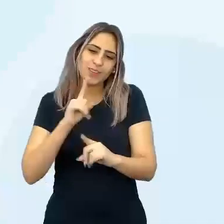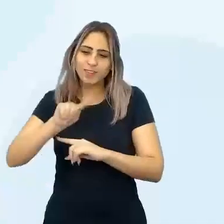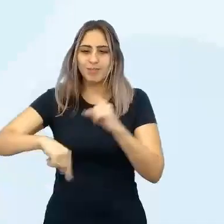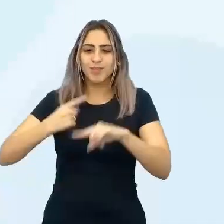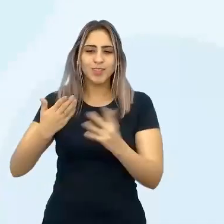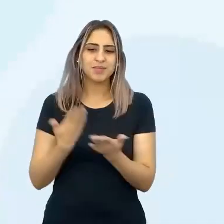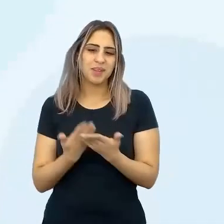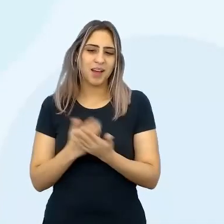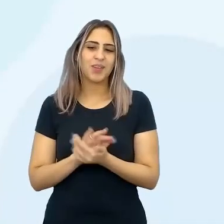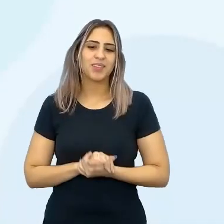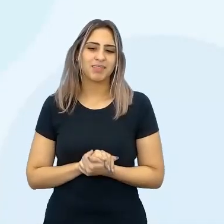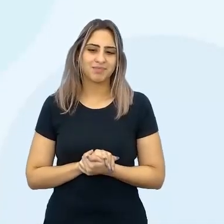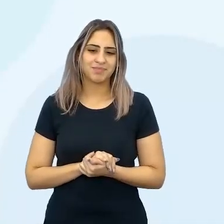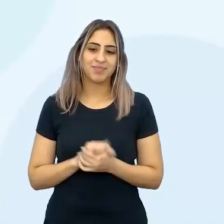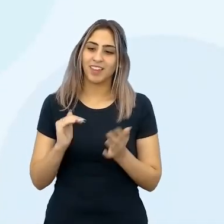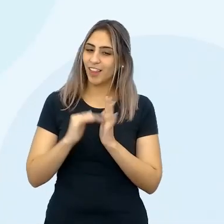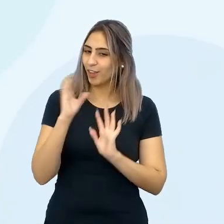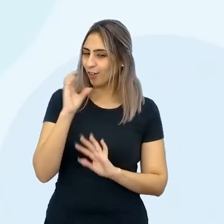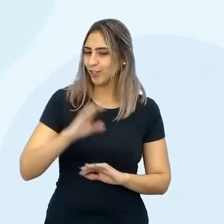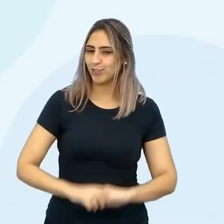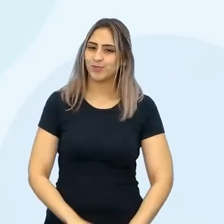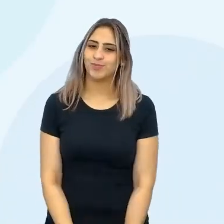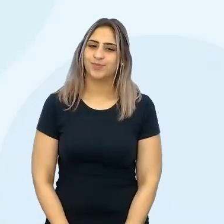próxima aula. Então, até mais!